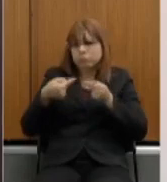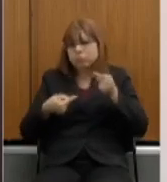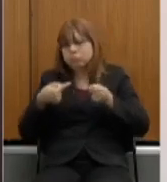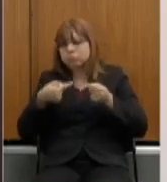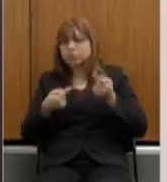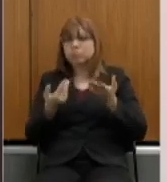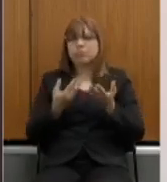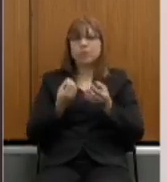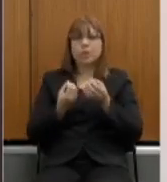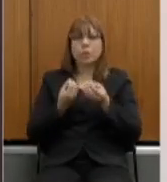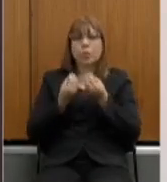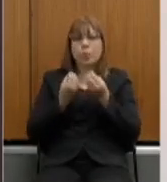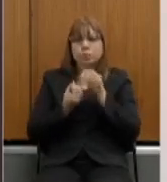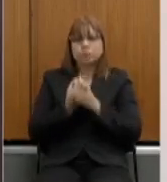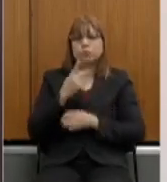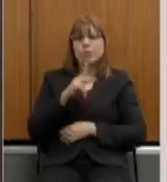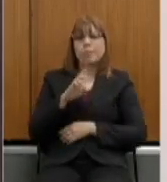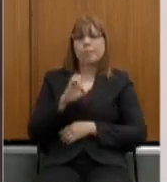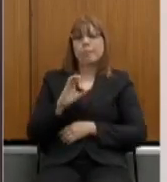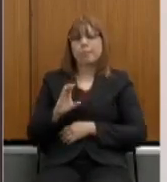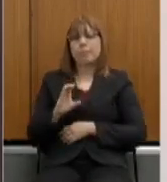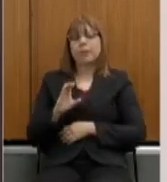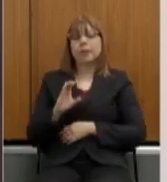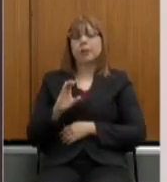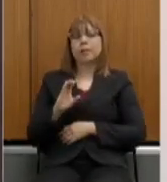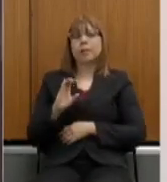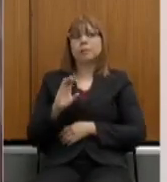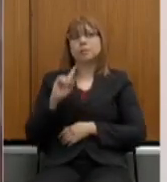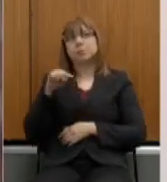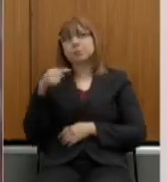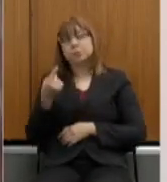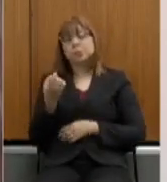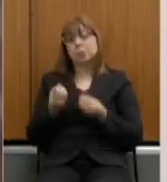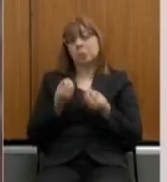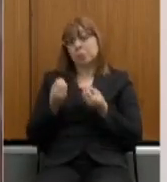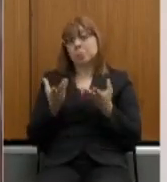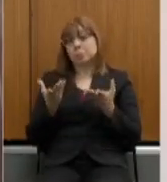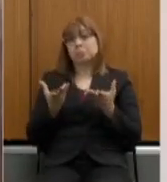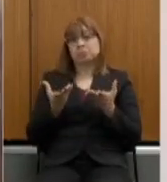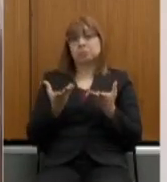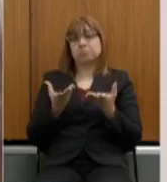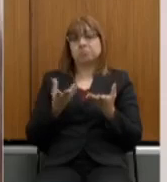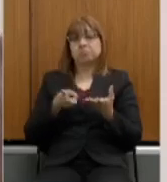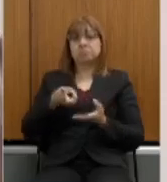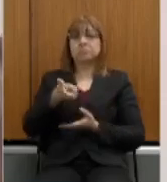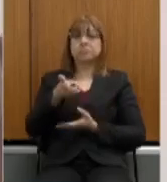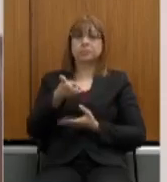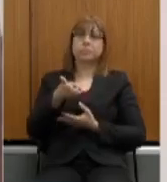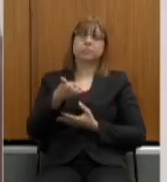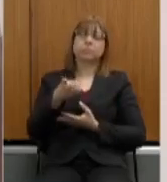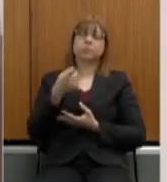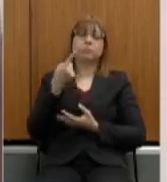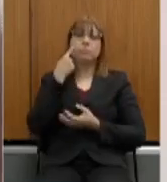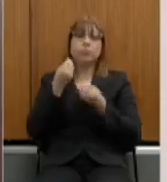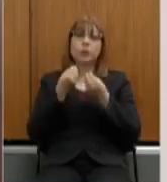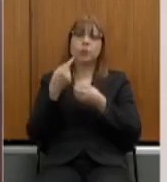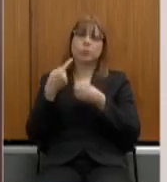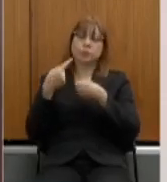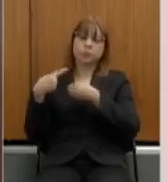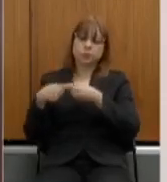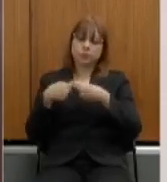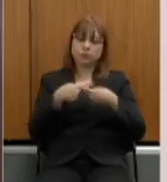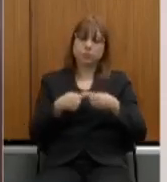como que a PEC entrou e como ao final ela saiu. E, relação a estados e municípios, essa foi a principal